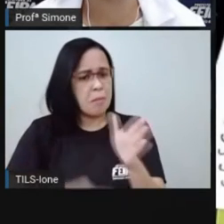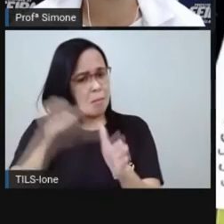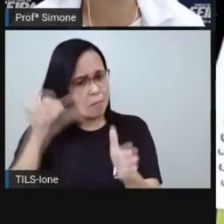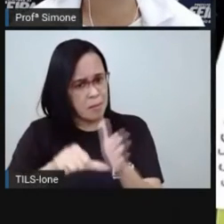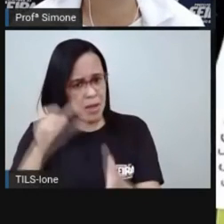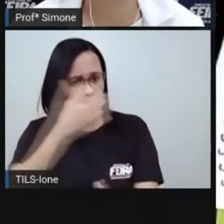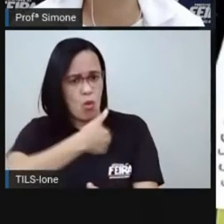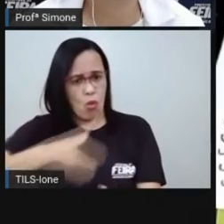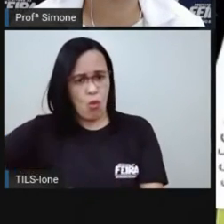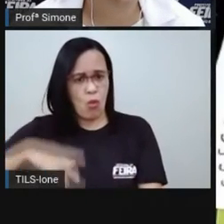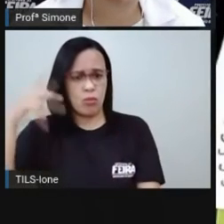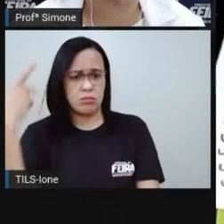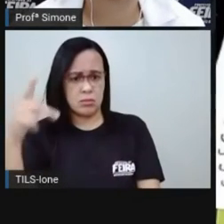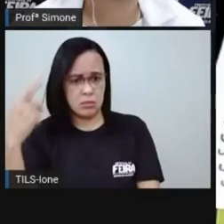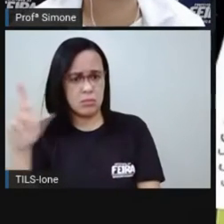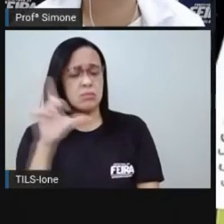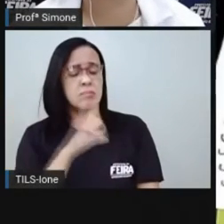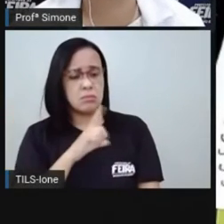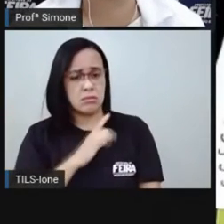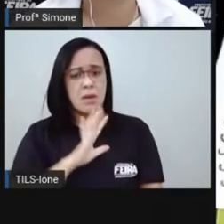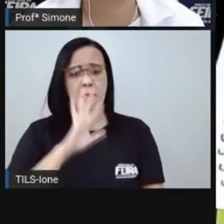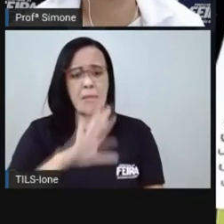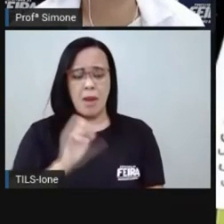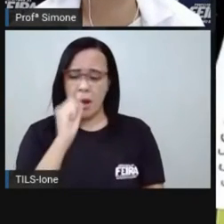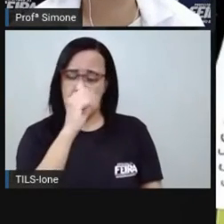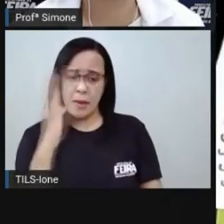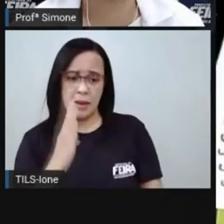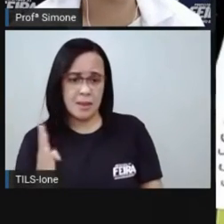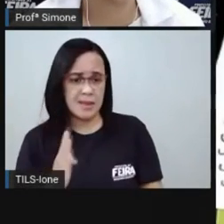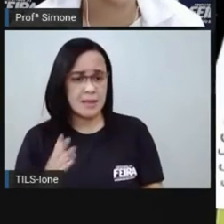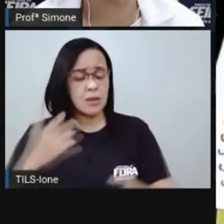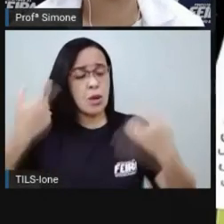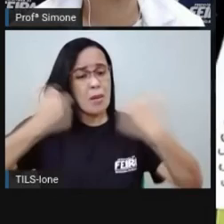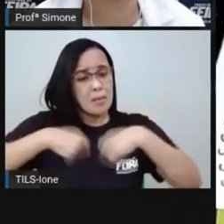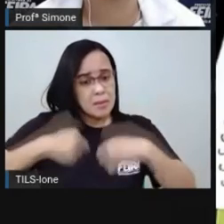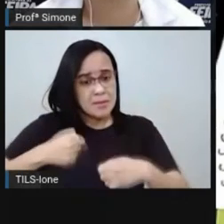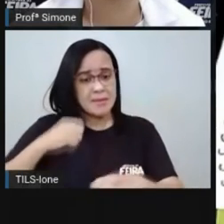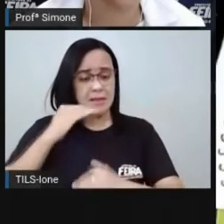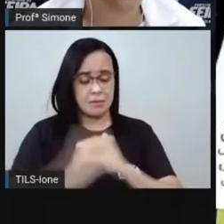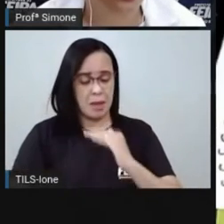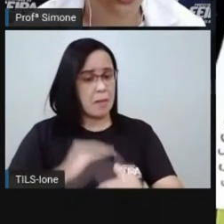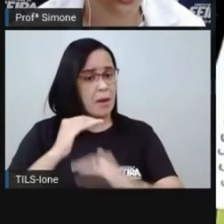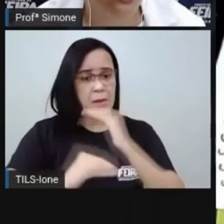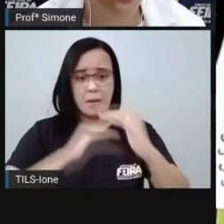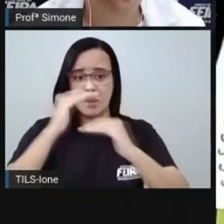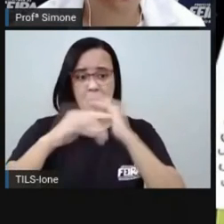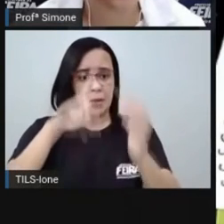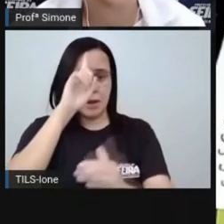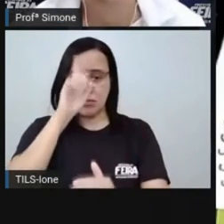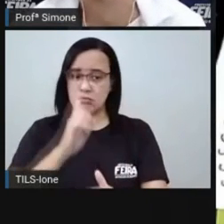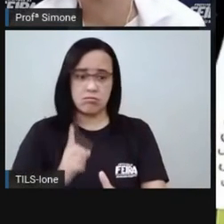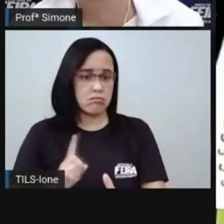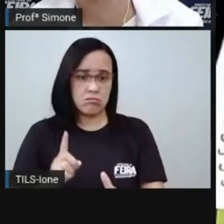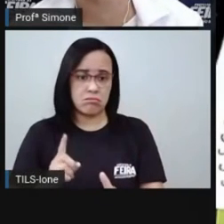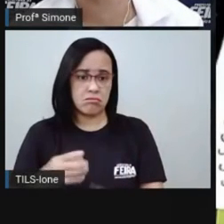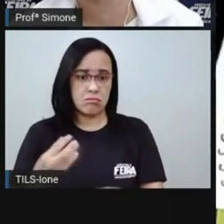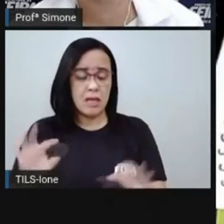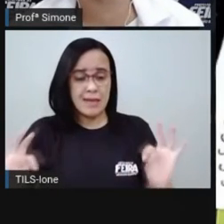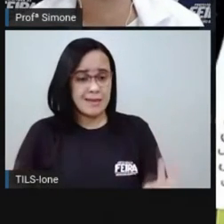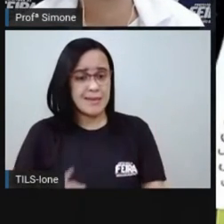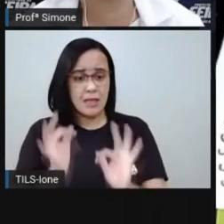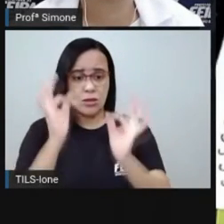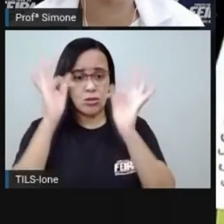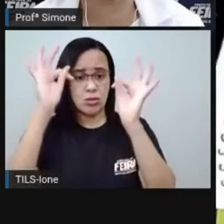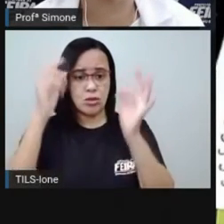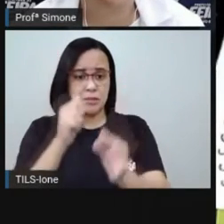mas o Brasil ainda não tinha como desenvolver essa tecnologia da extração e do refino do petróleo. A partir